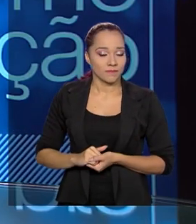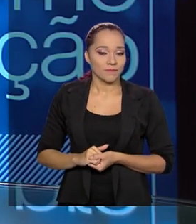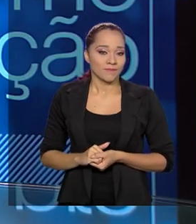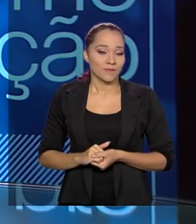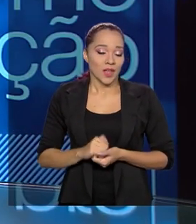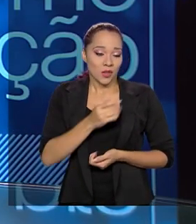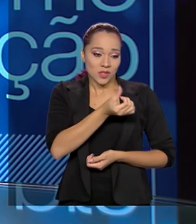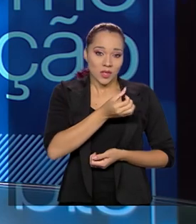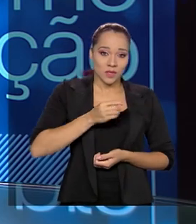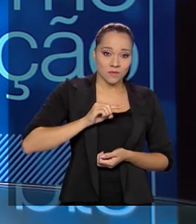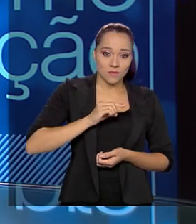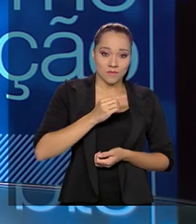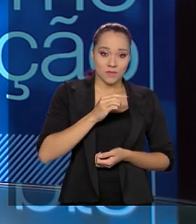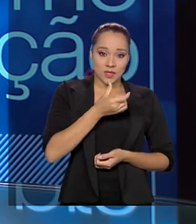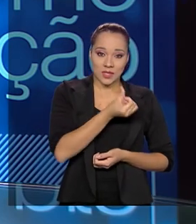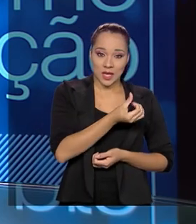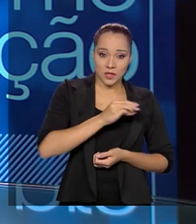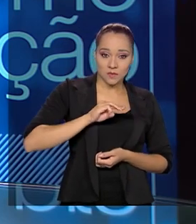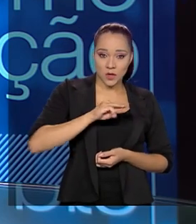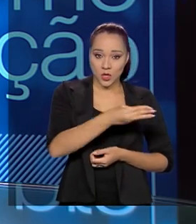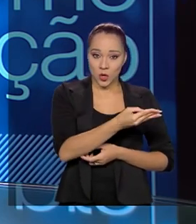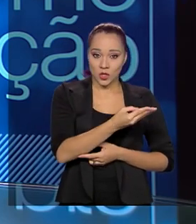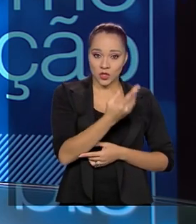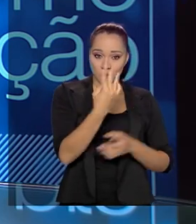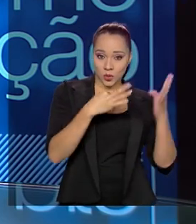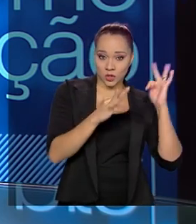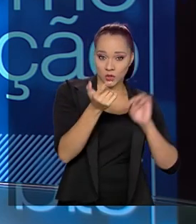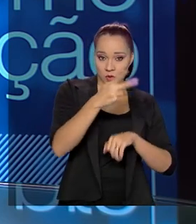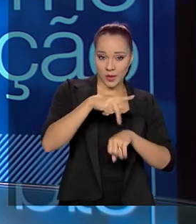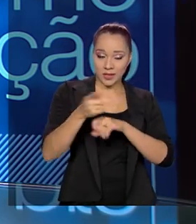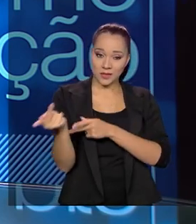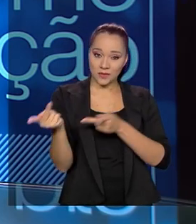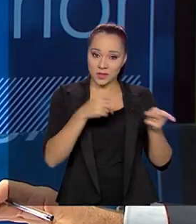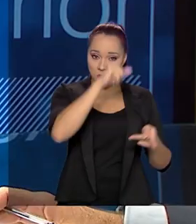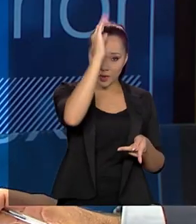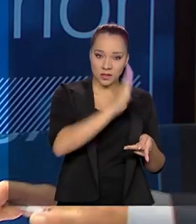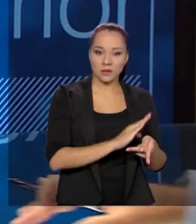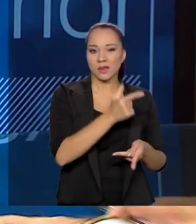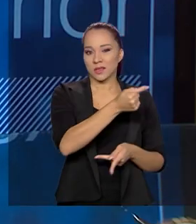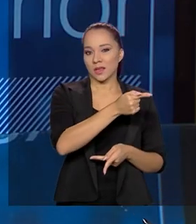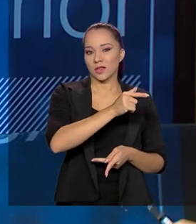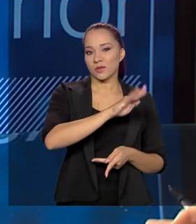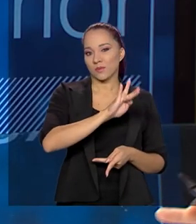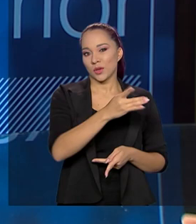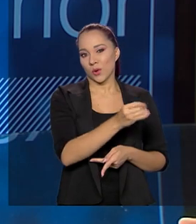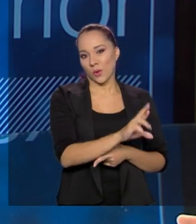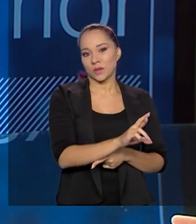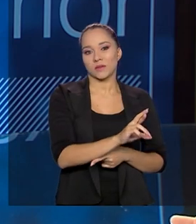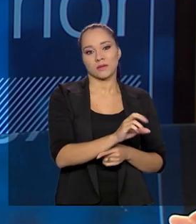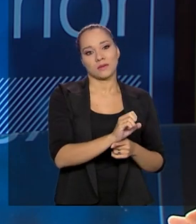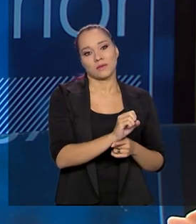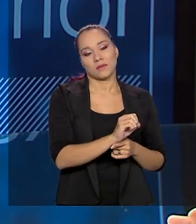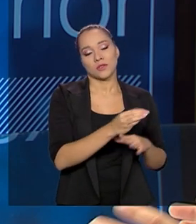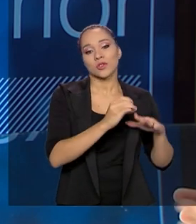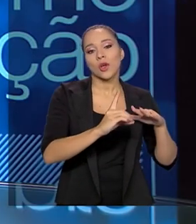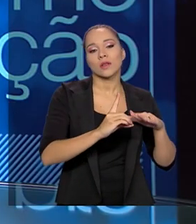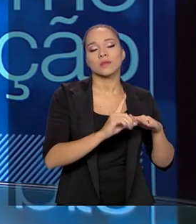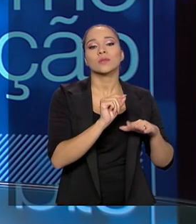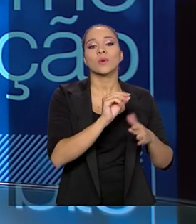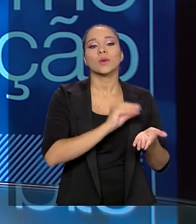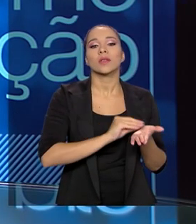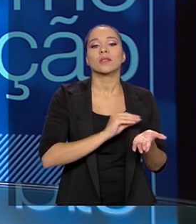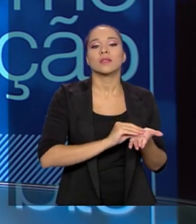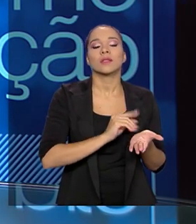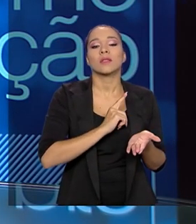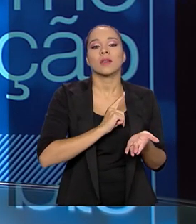6 milhões e meio de turistas internacionais que chegam no Brasil é em torno de 7 bilhões de dólares. Enfim, então, o que nós temos? Nós temos uma